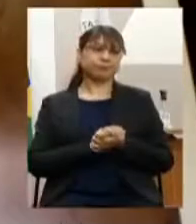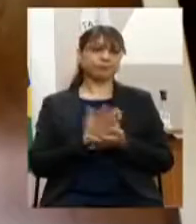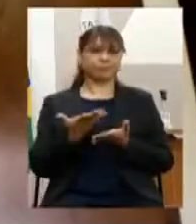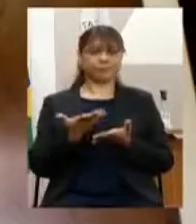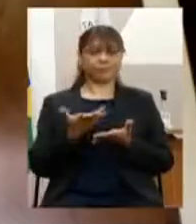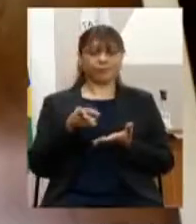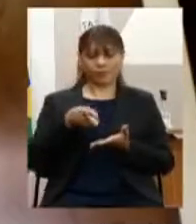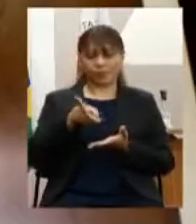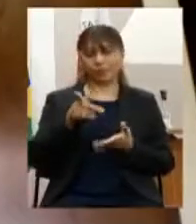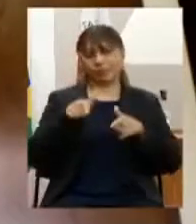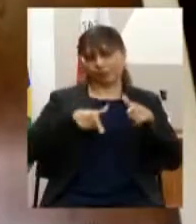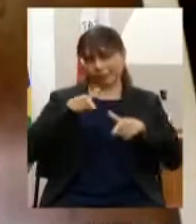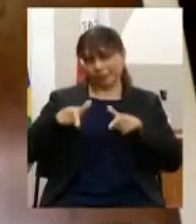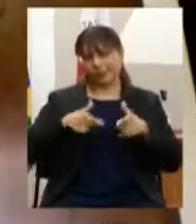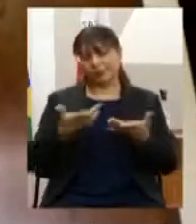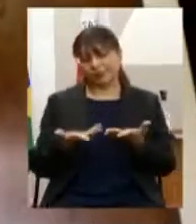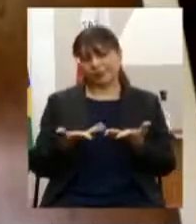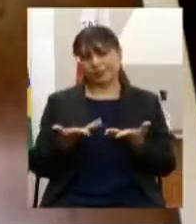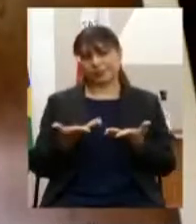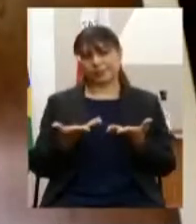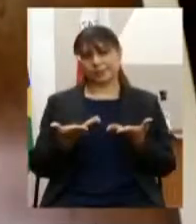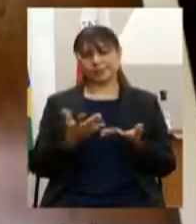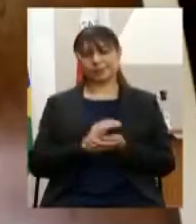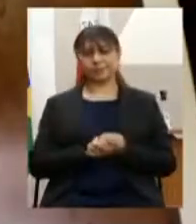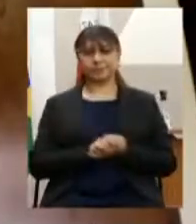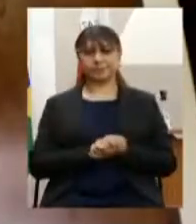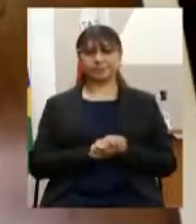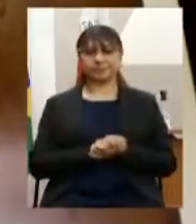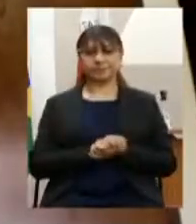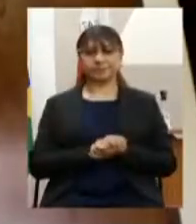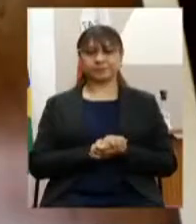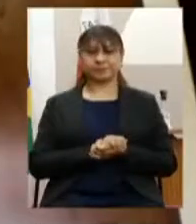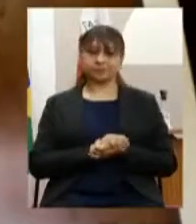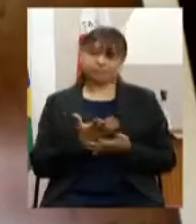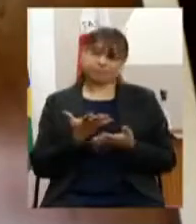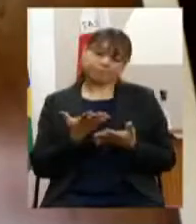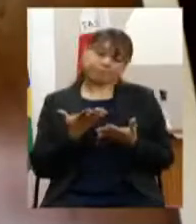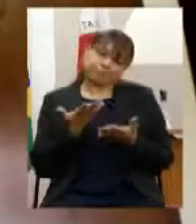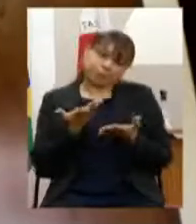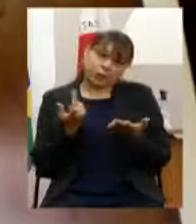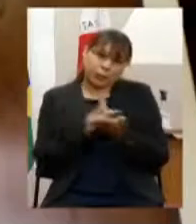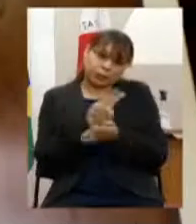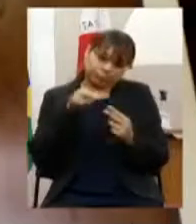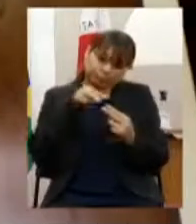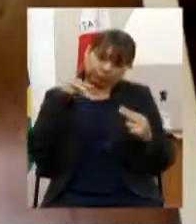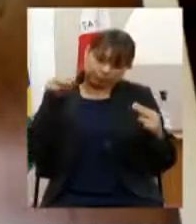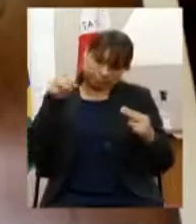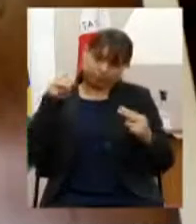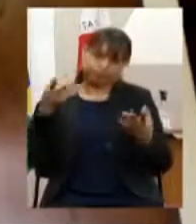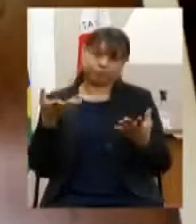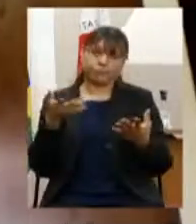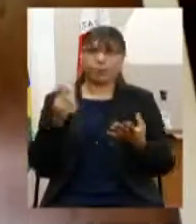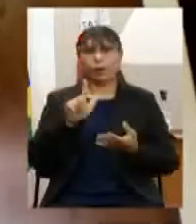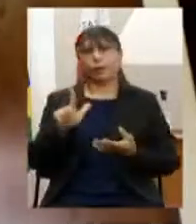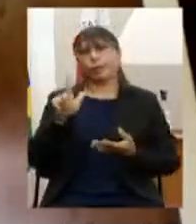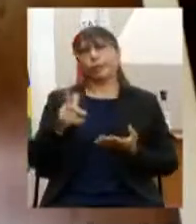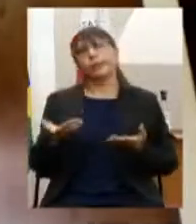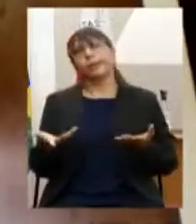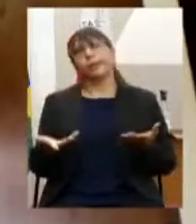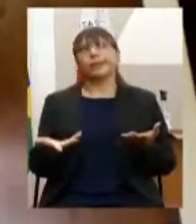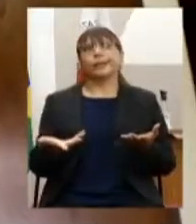e ainda que de forma virtual evidentemente que